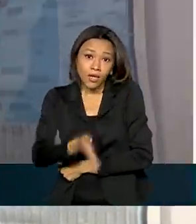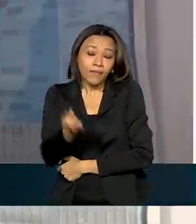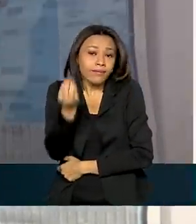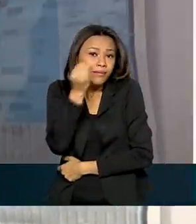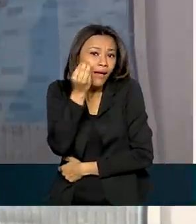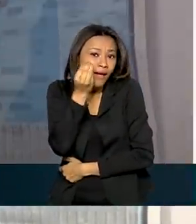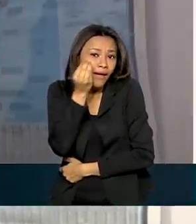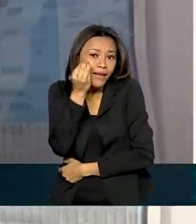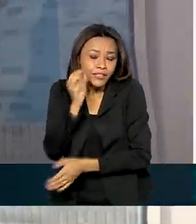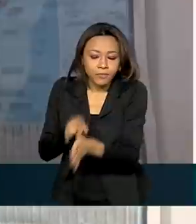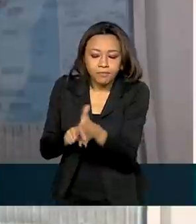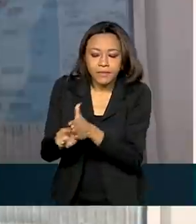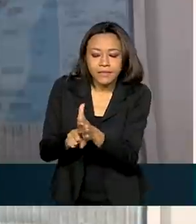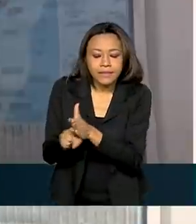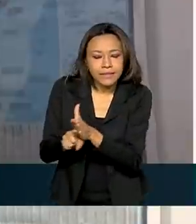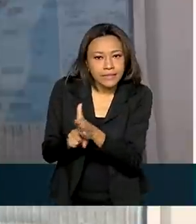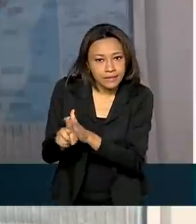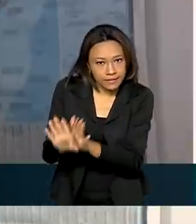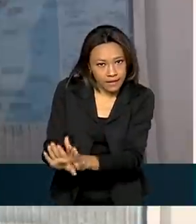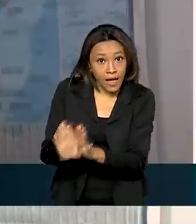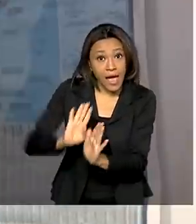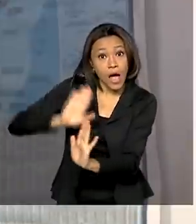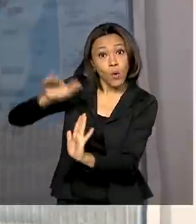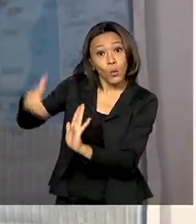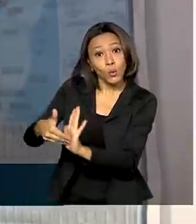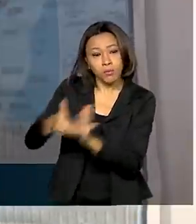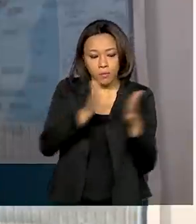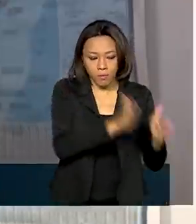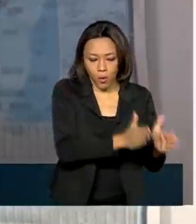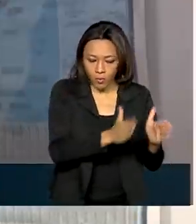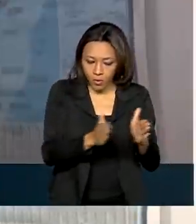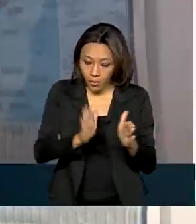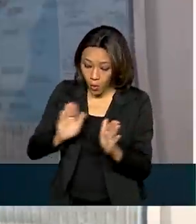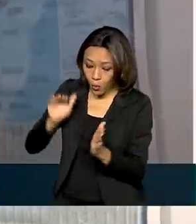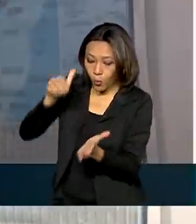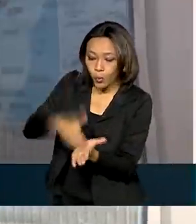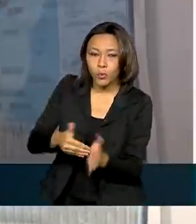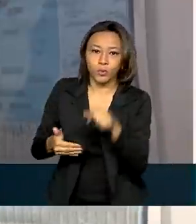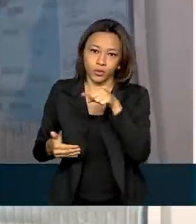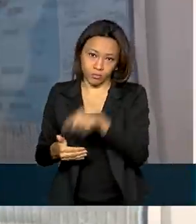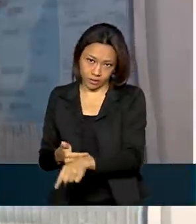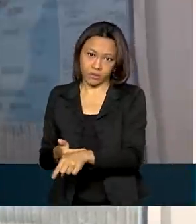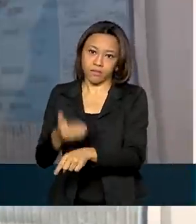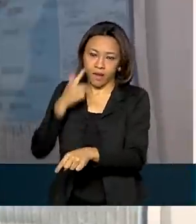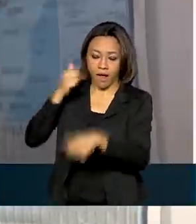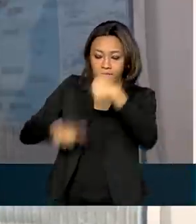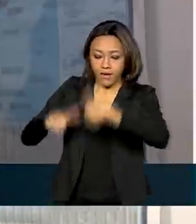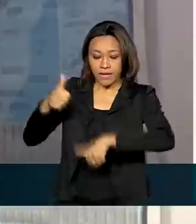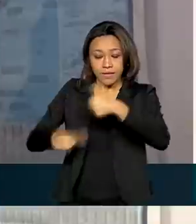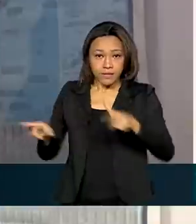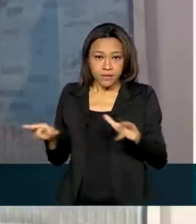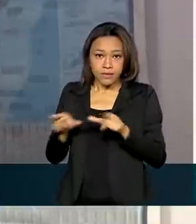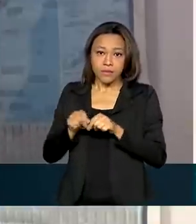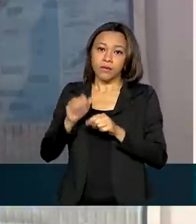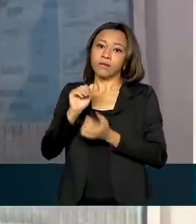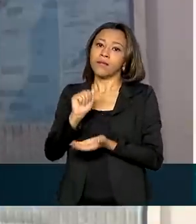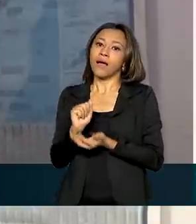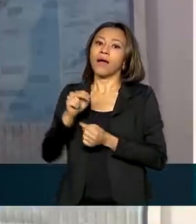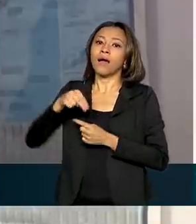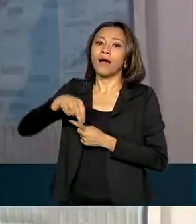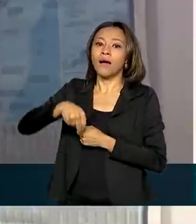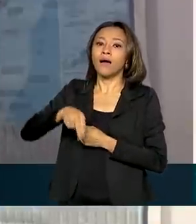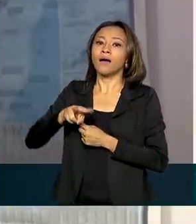de pesquisa clínica, que é a última etapa antes de avaliação por parte da Anvisa e posterior liberação à